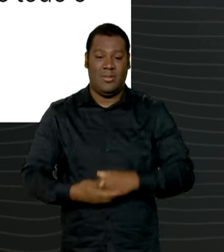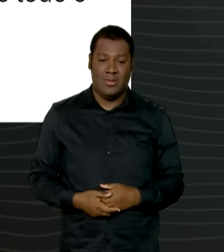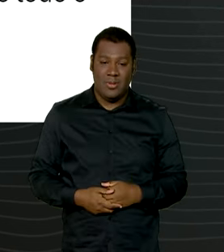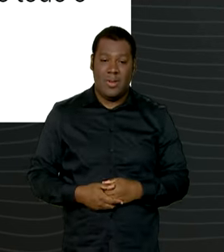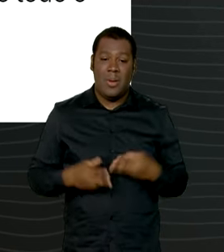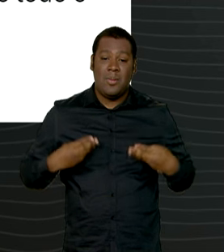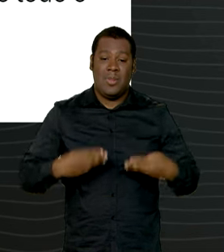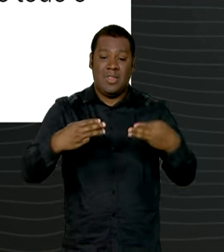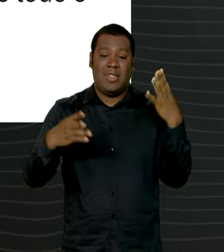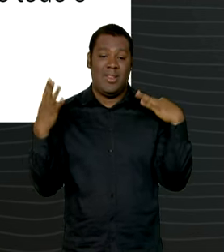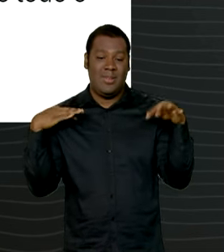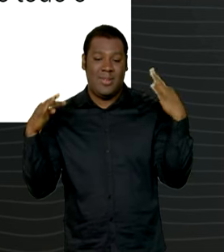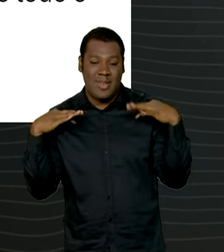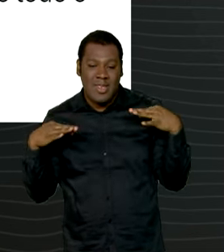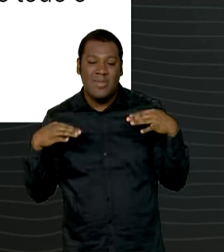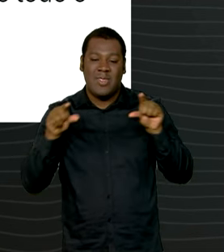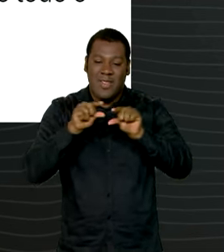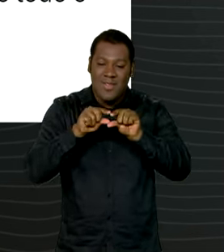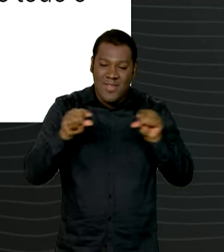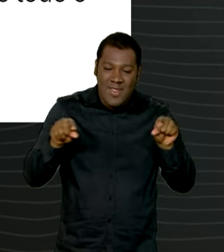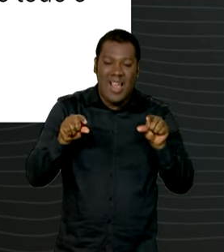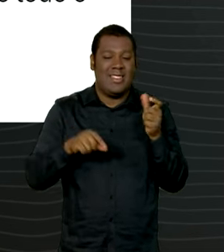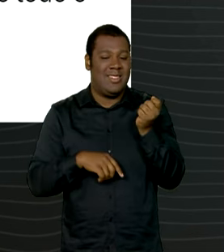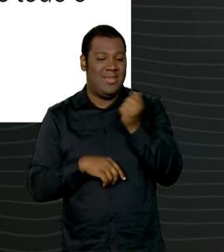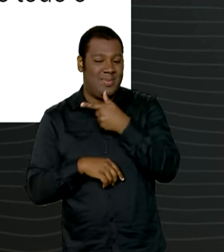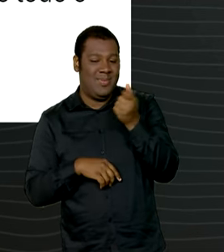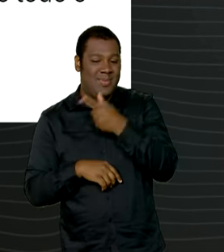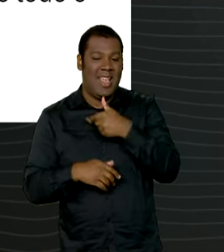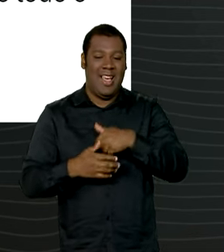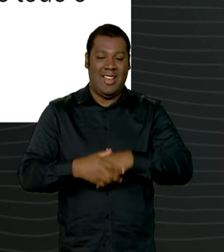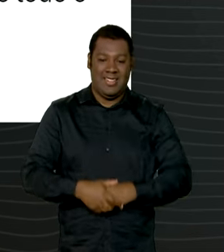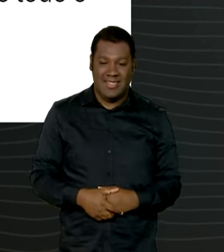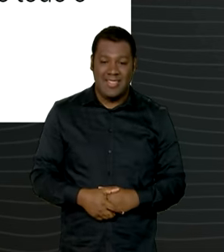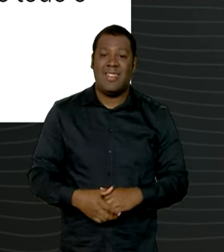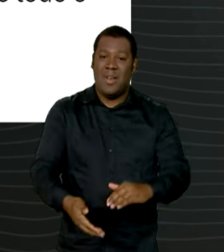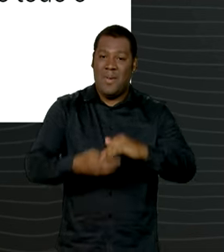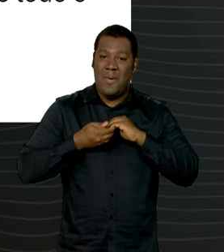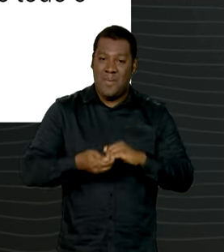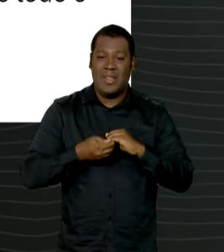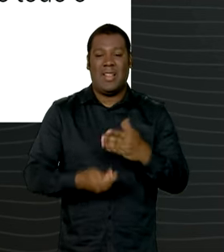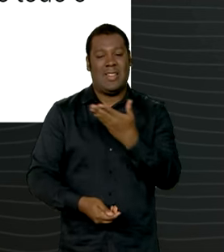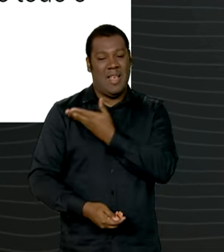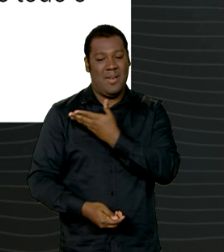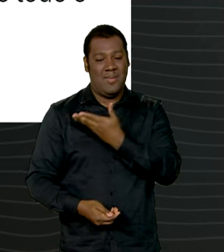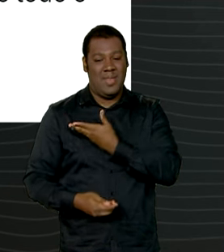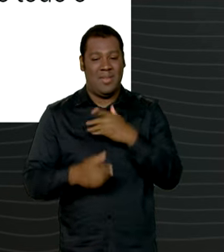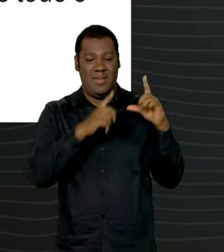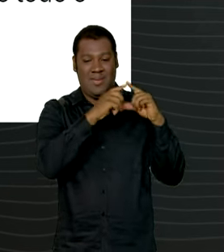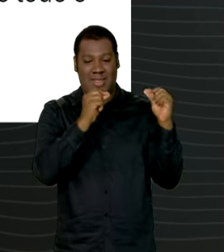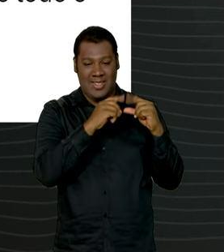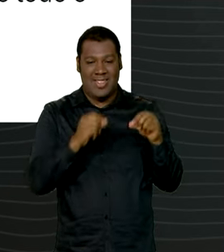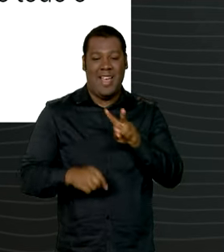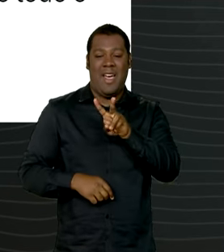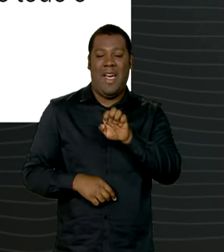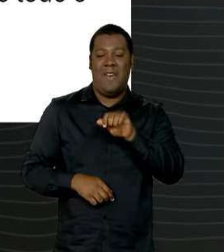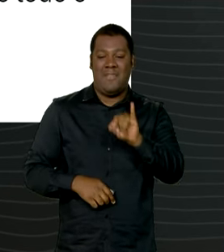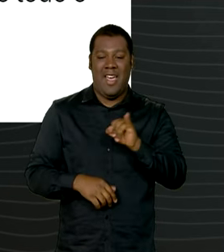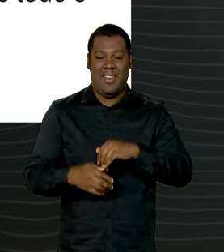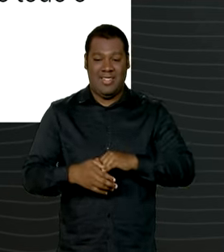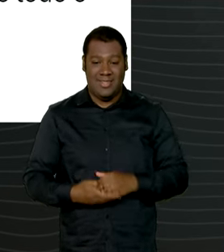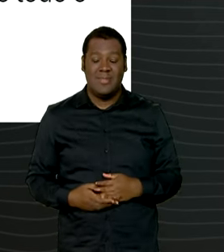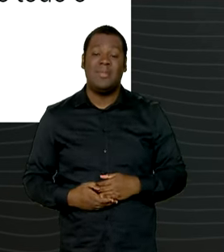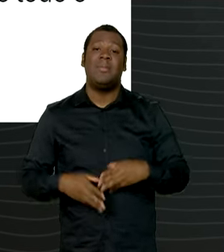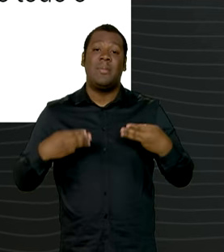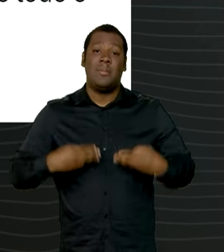-humorada que começa com uma das expressões mais usadas para cumprimentar os amigos da cidade. Véi! O Ministério